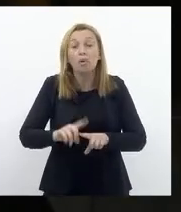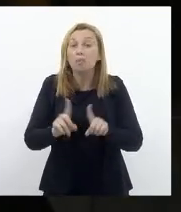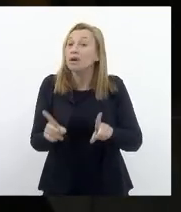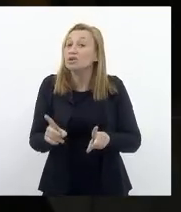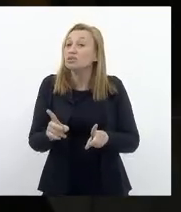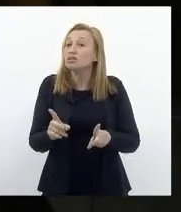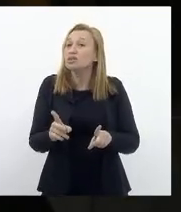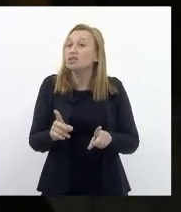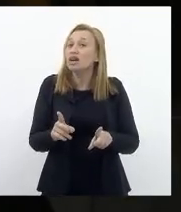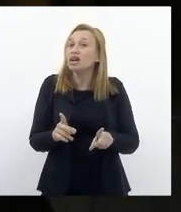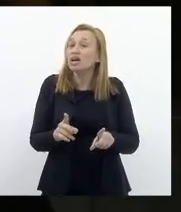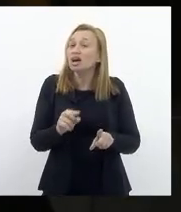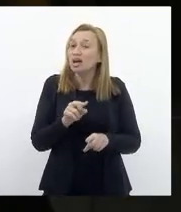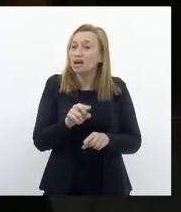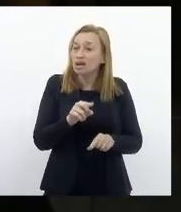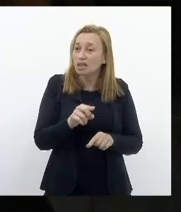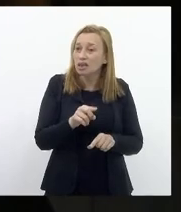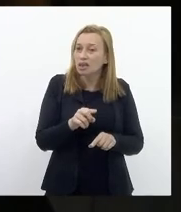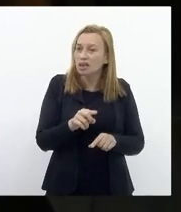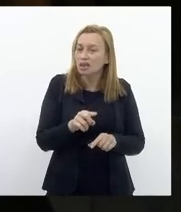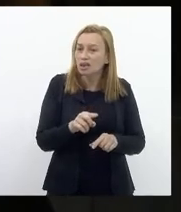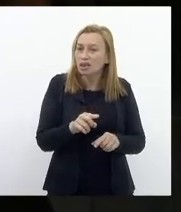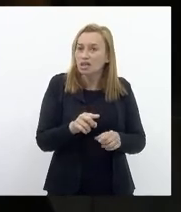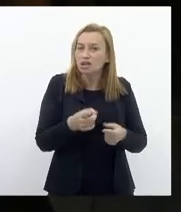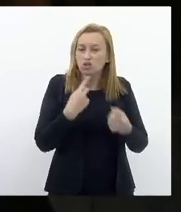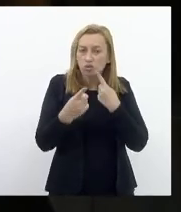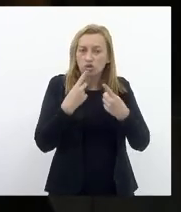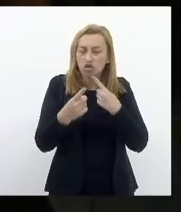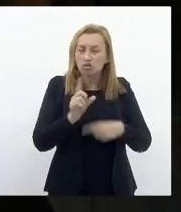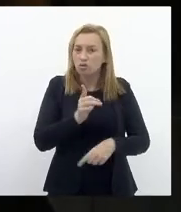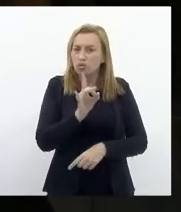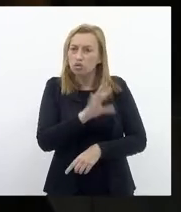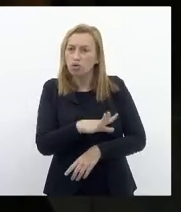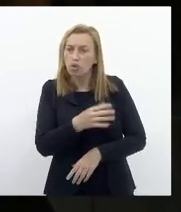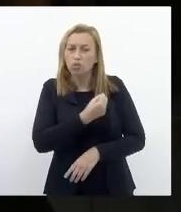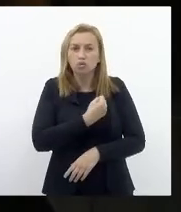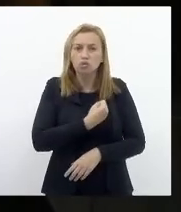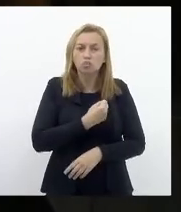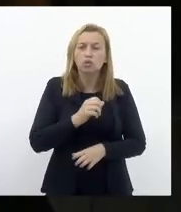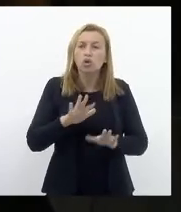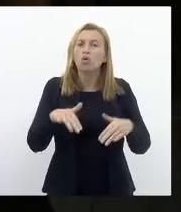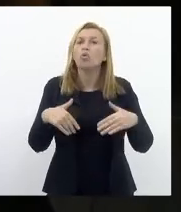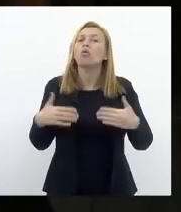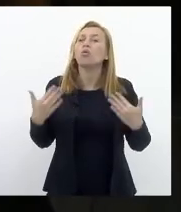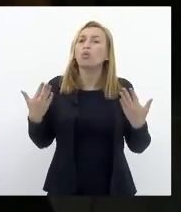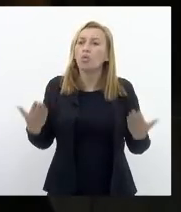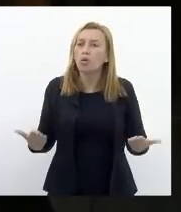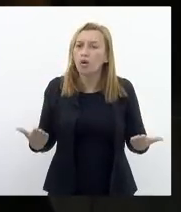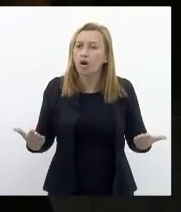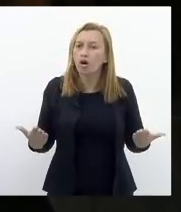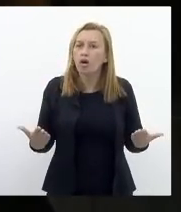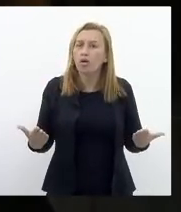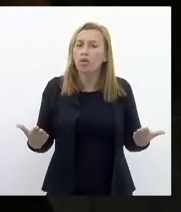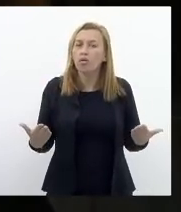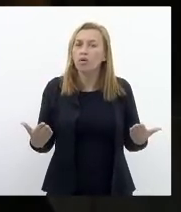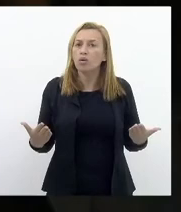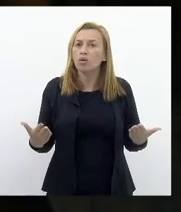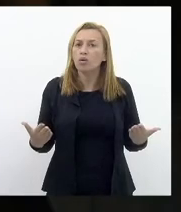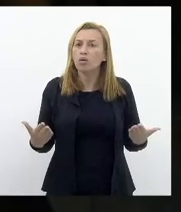jogo Não são apenas Esses números O que está em jogo É o seguinte Qual é a concepção De estado Que nós queremos